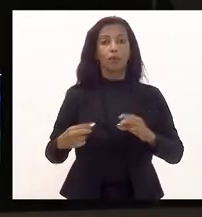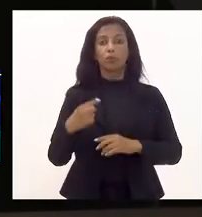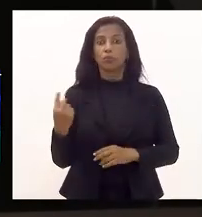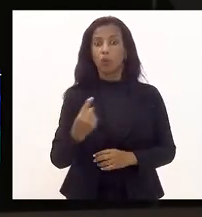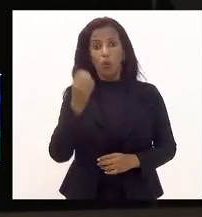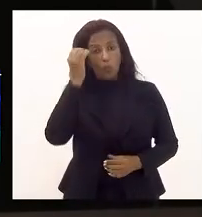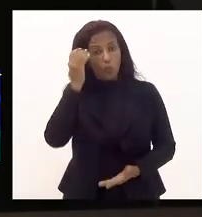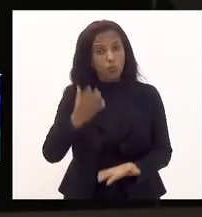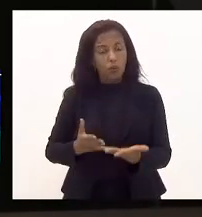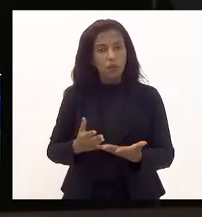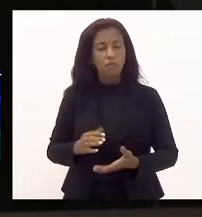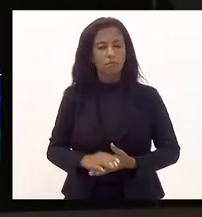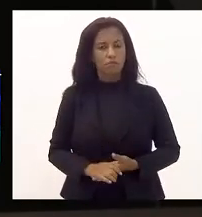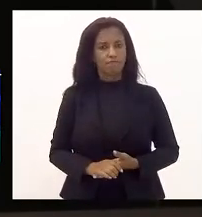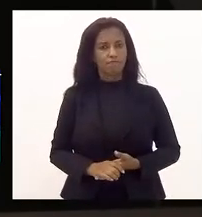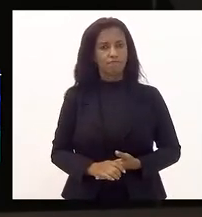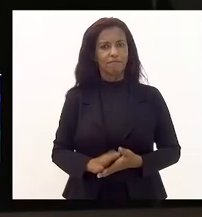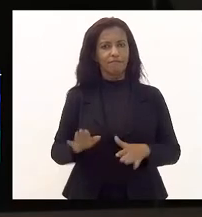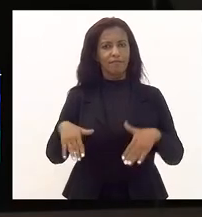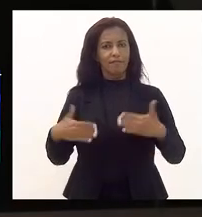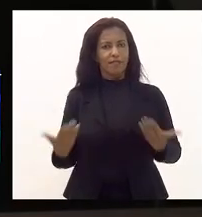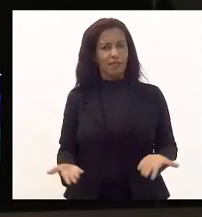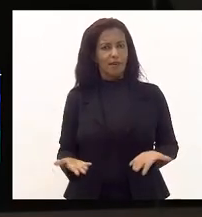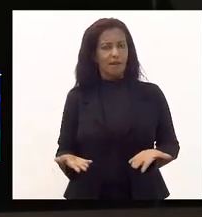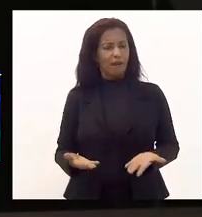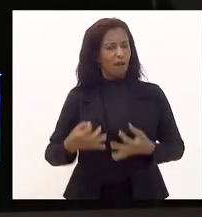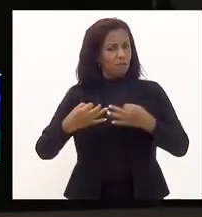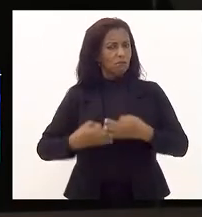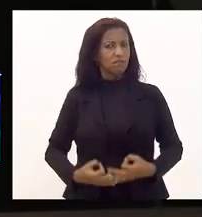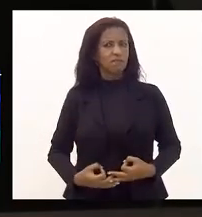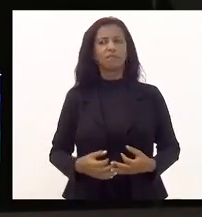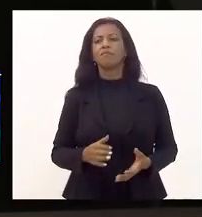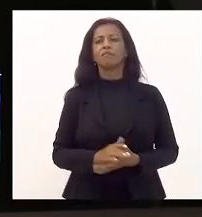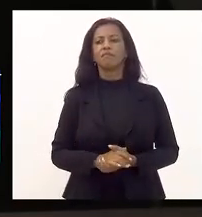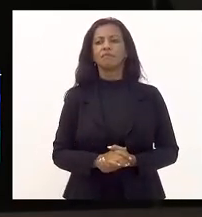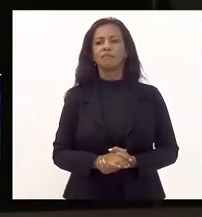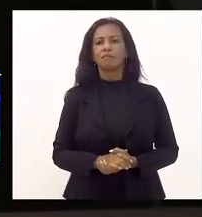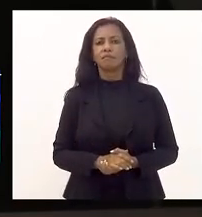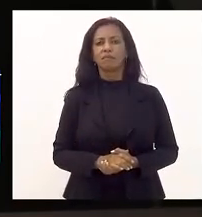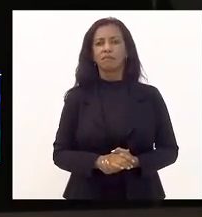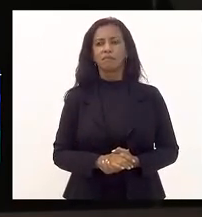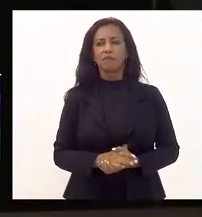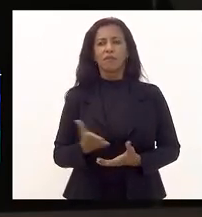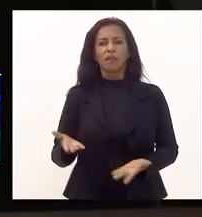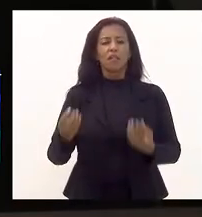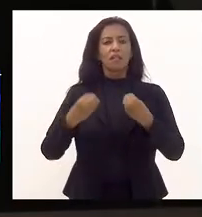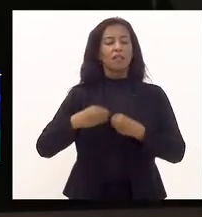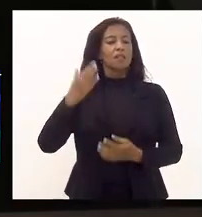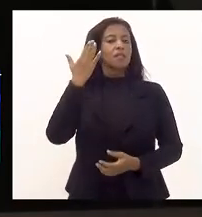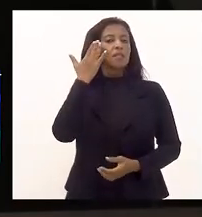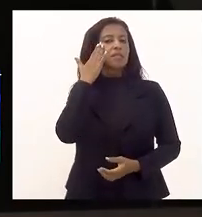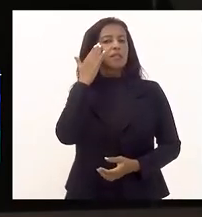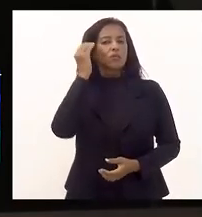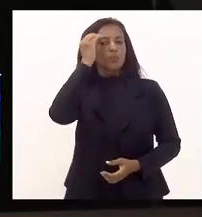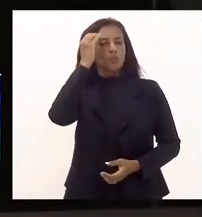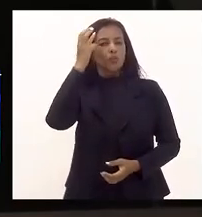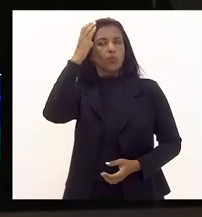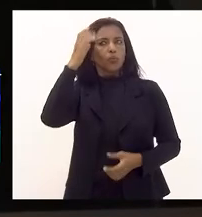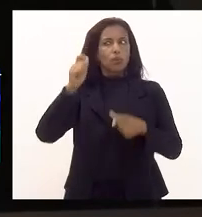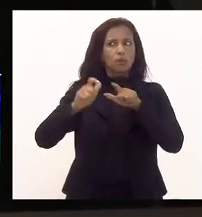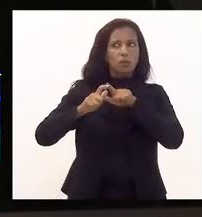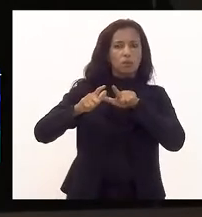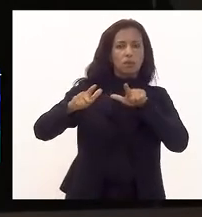Cultura é isto. E é claro que eles sabem perfeitamente na medida que esse entendimento de cultura se